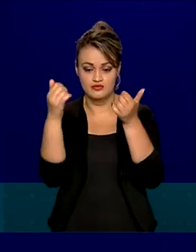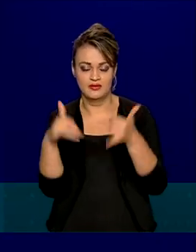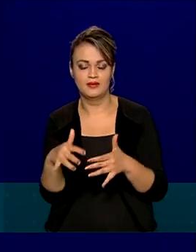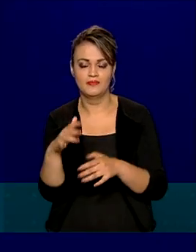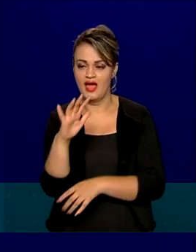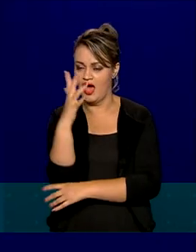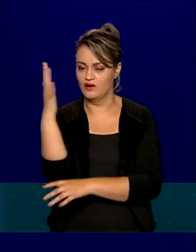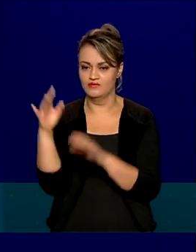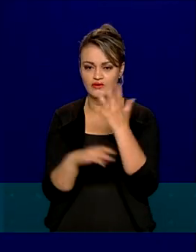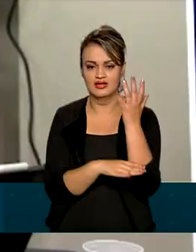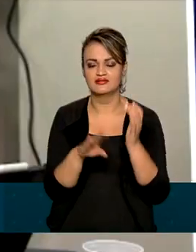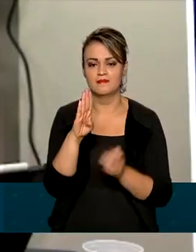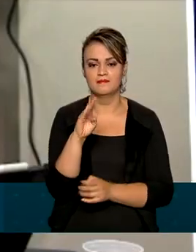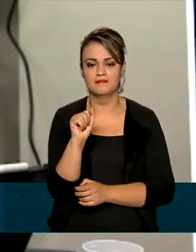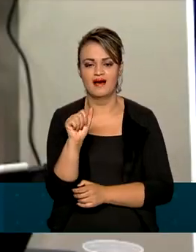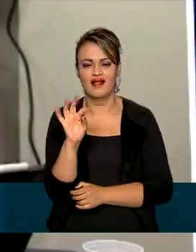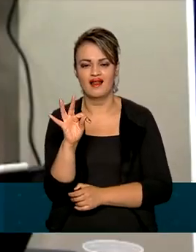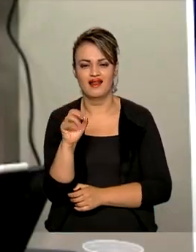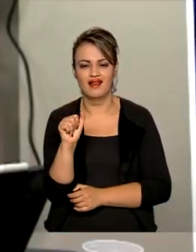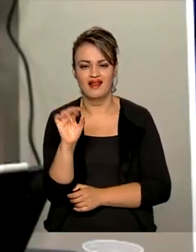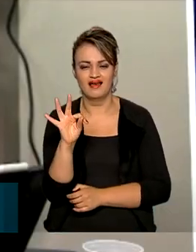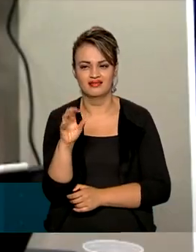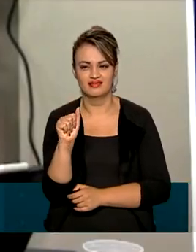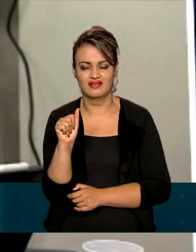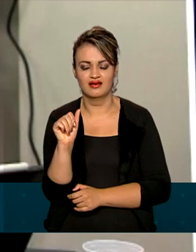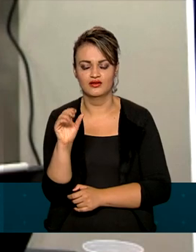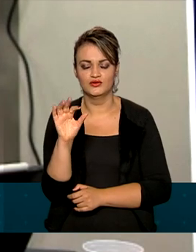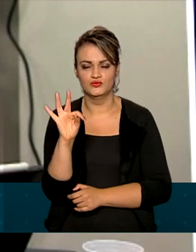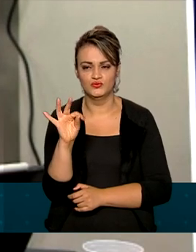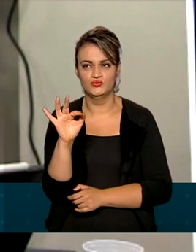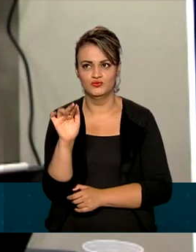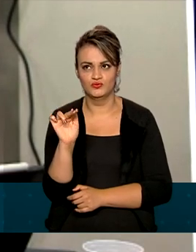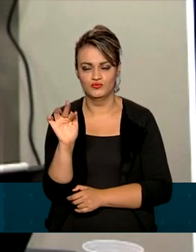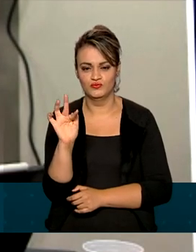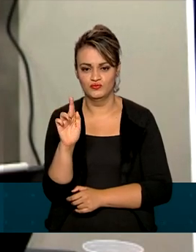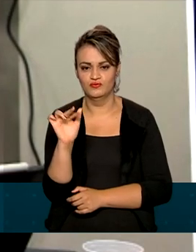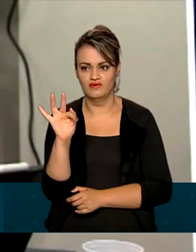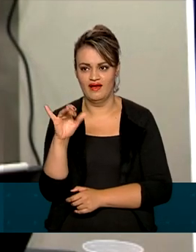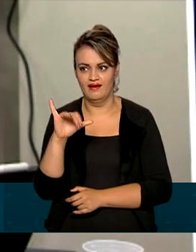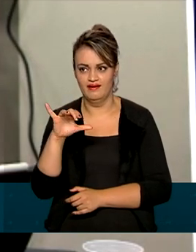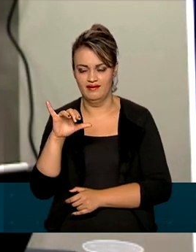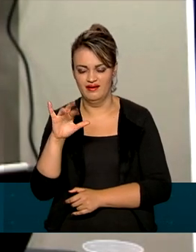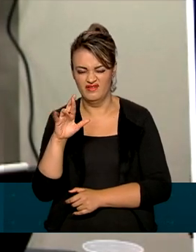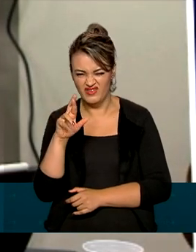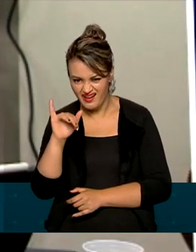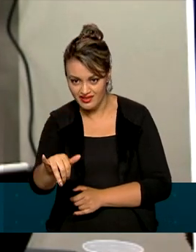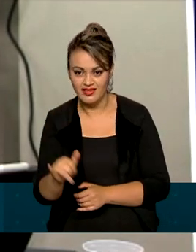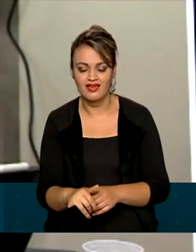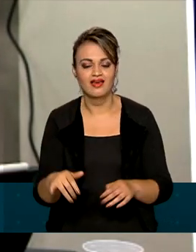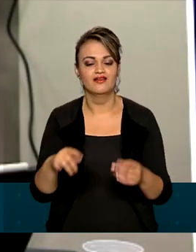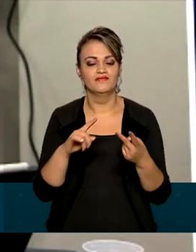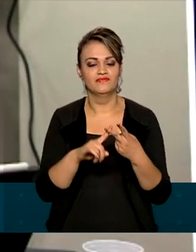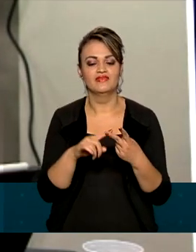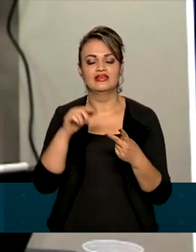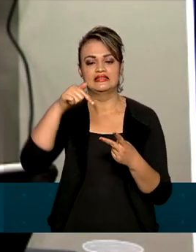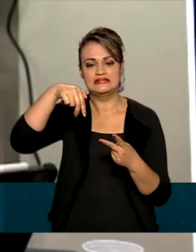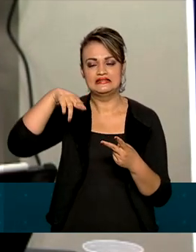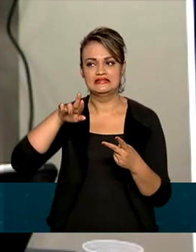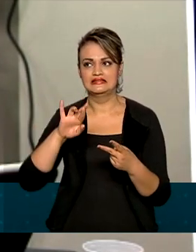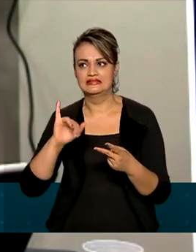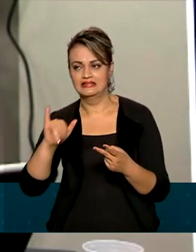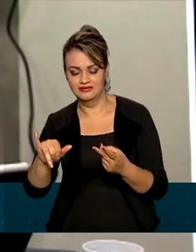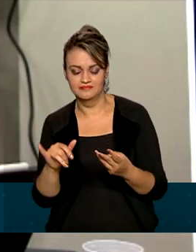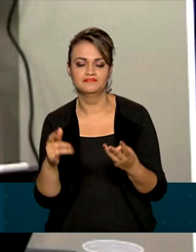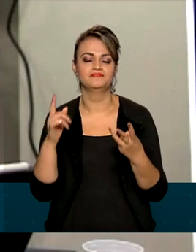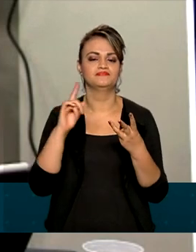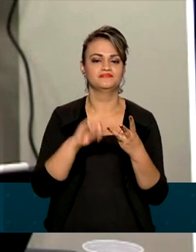Nacional de Balata Tufari, com uma área de manejo florestal de mais de 600 mil hectares. A Floresta Nacional de Quiri, com uma